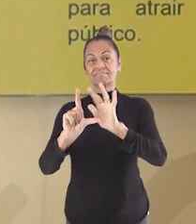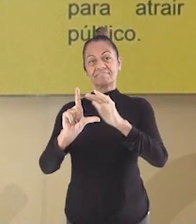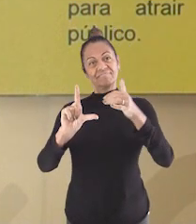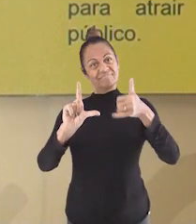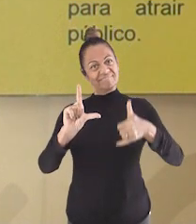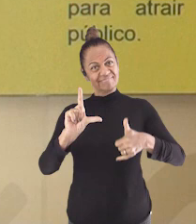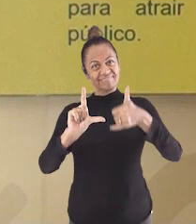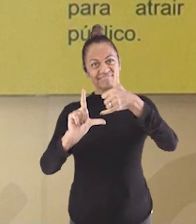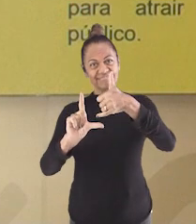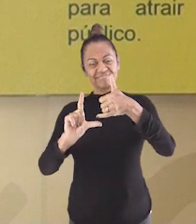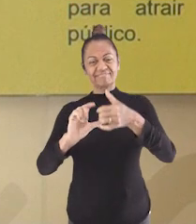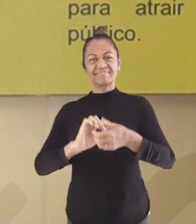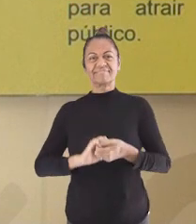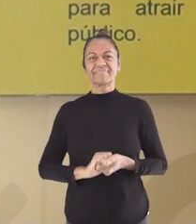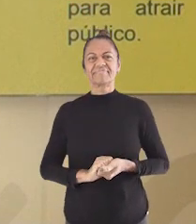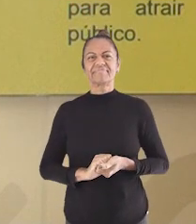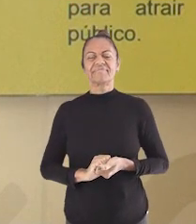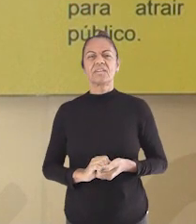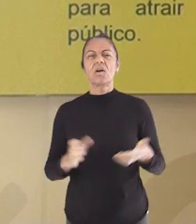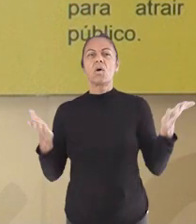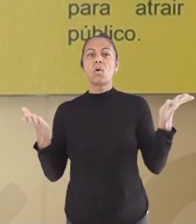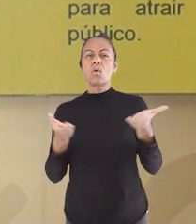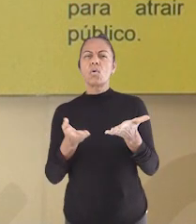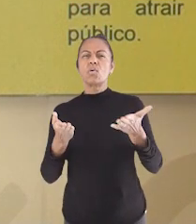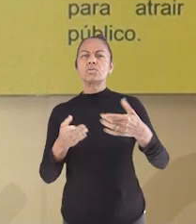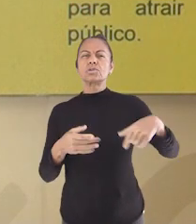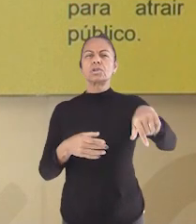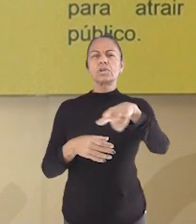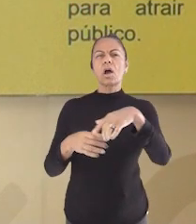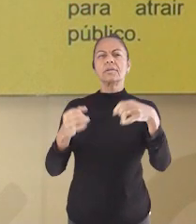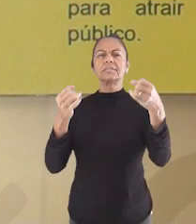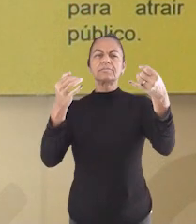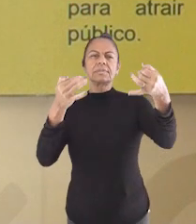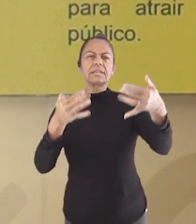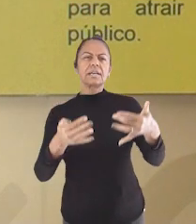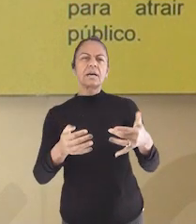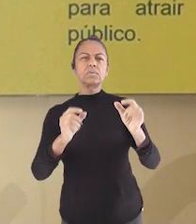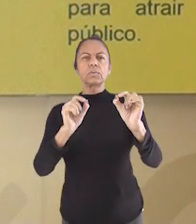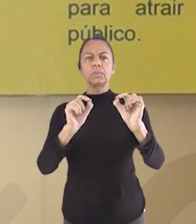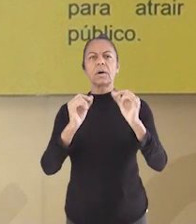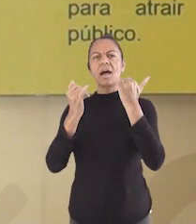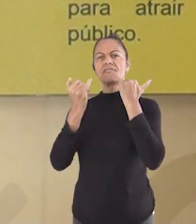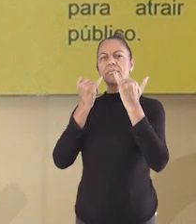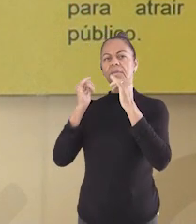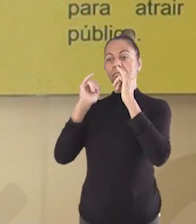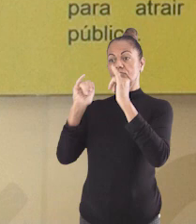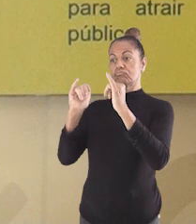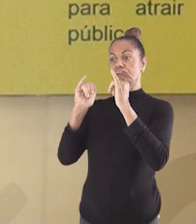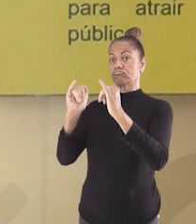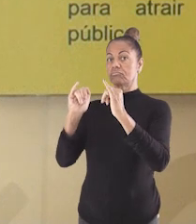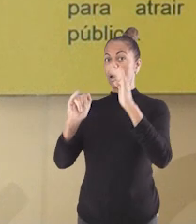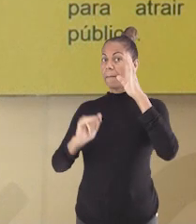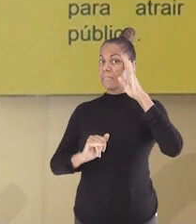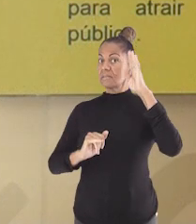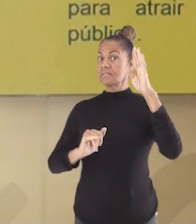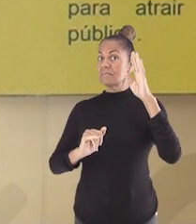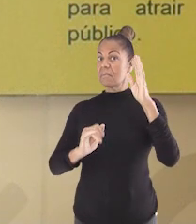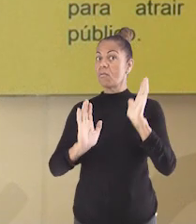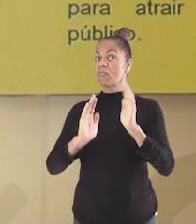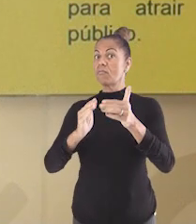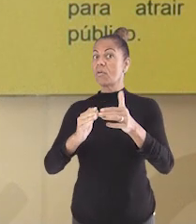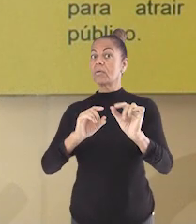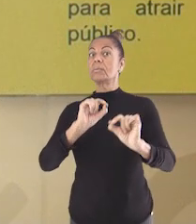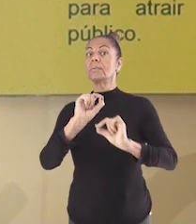preencher o formulário e enviar. Hoje, nós falamos sobre anúncio publicitário. Vimos que sua